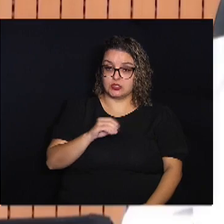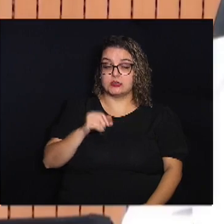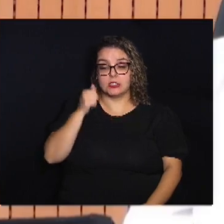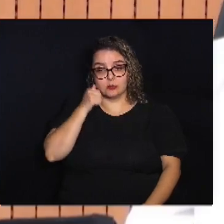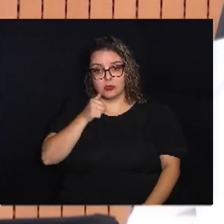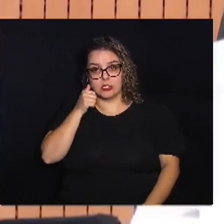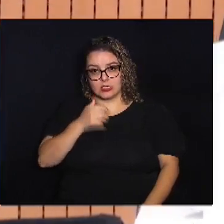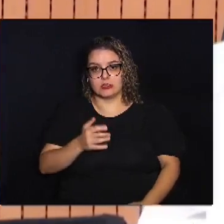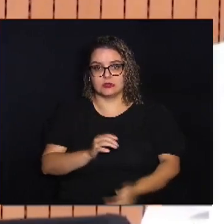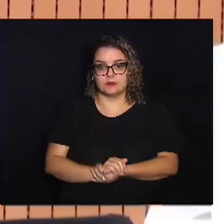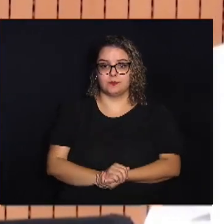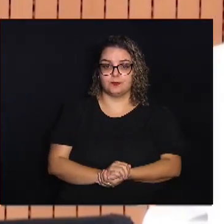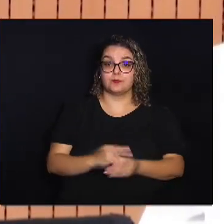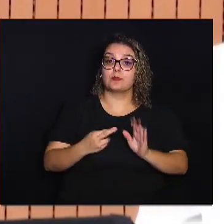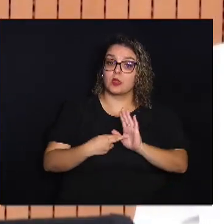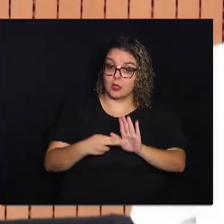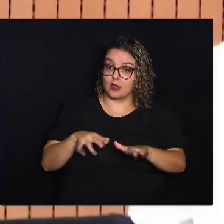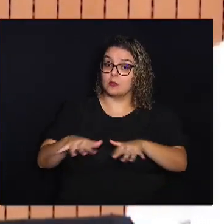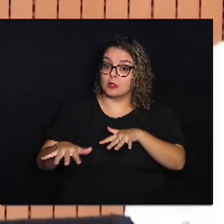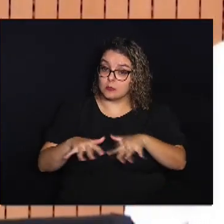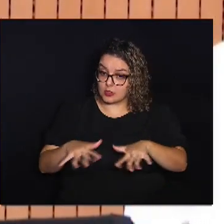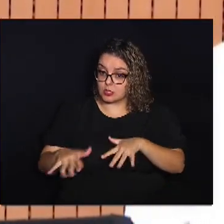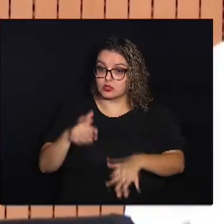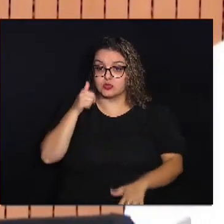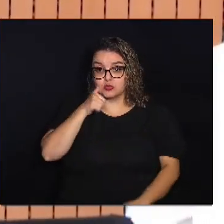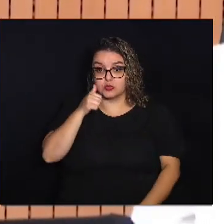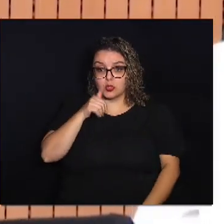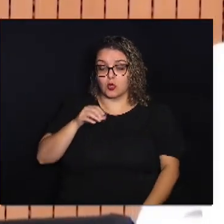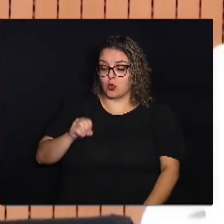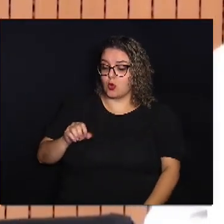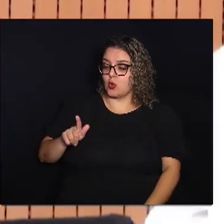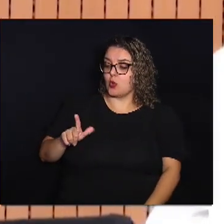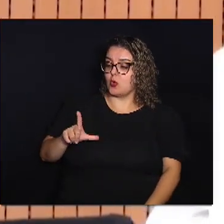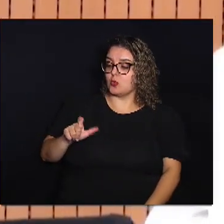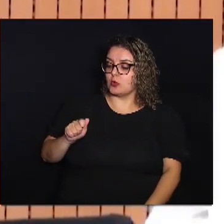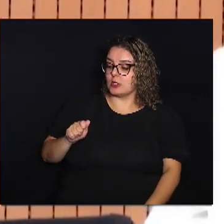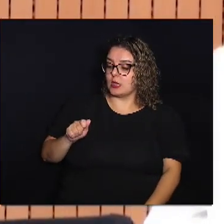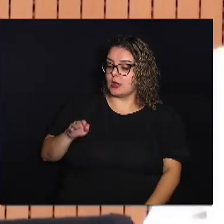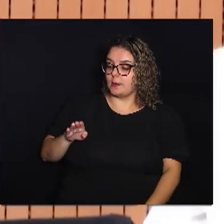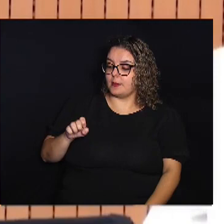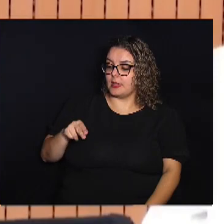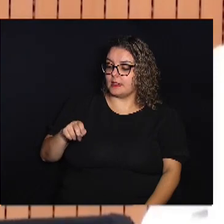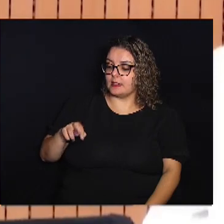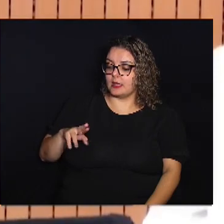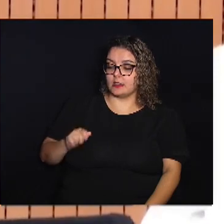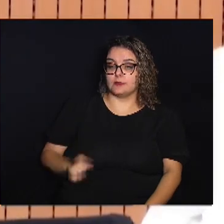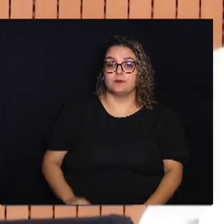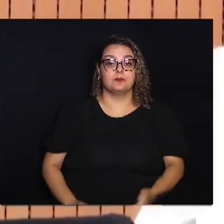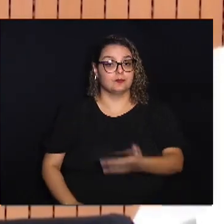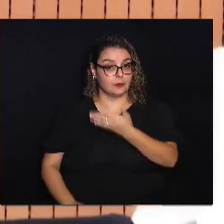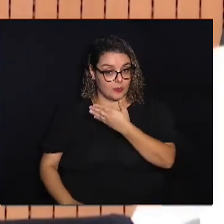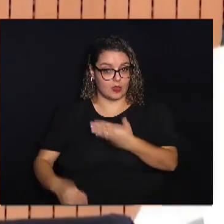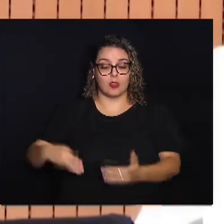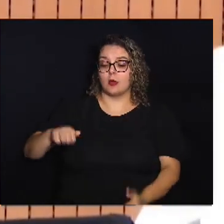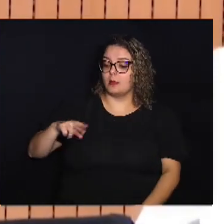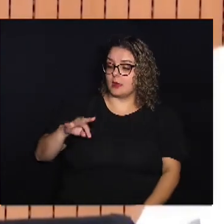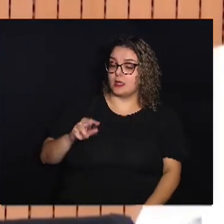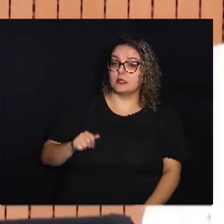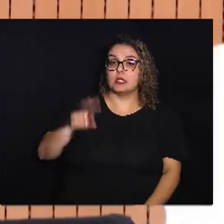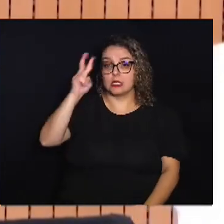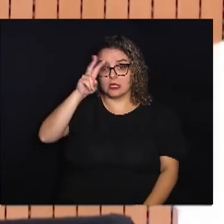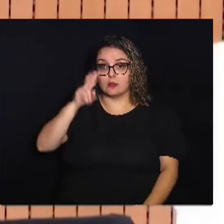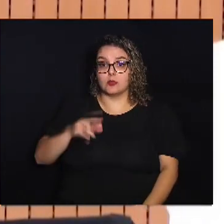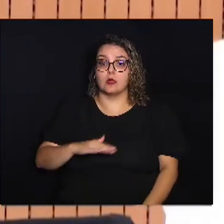Representando o movimento De mulheres Olga Benário Marta Fontenelle Relembrou a trágica morte De